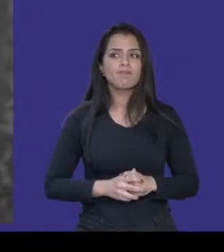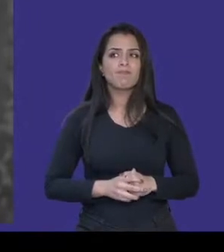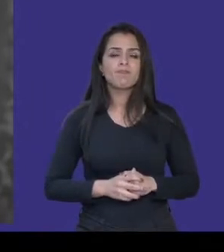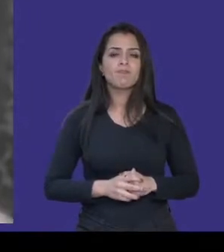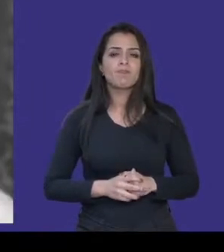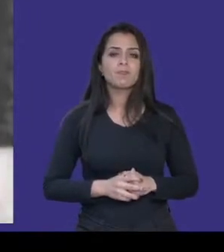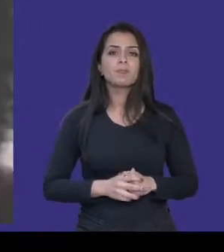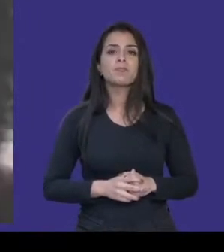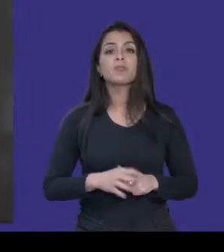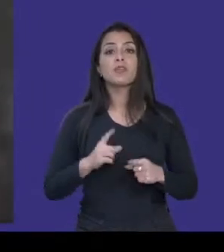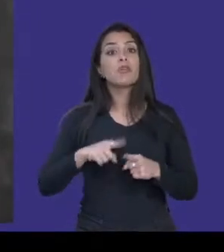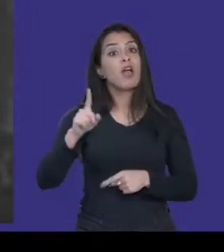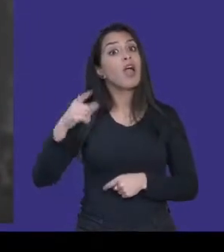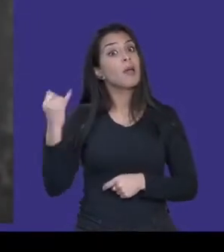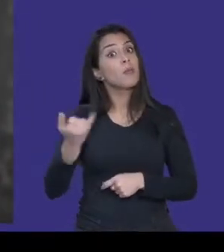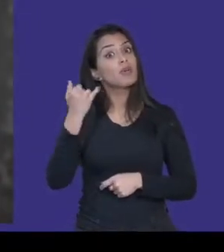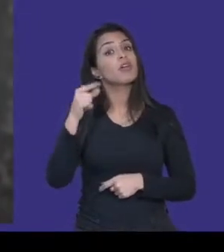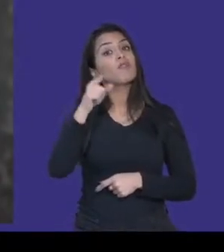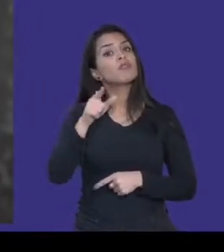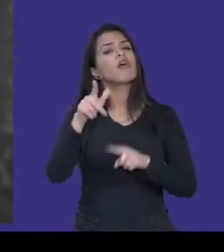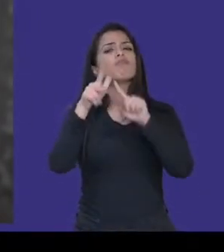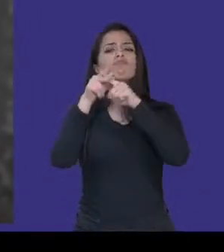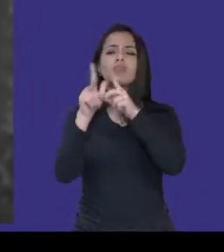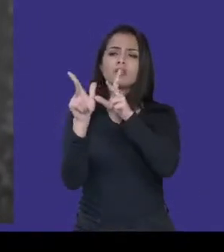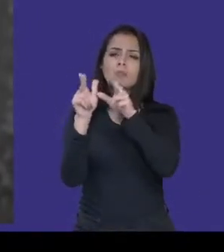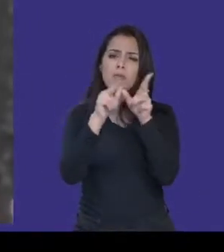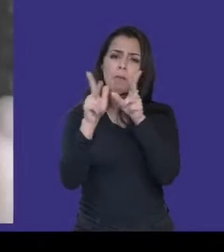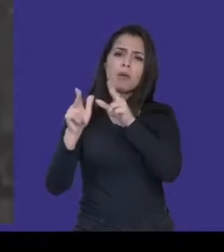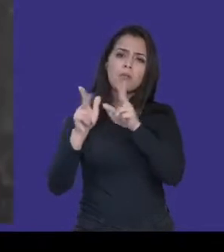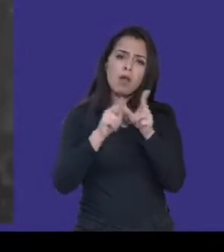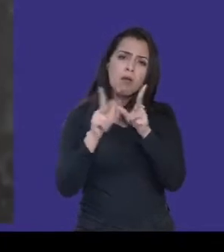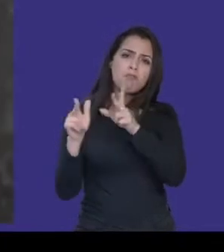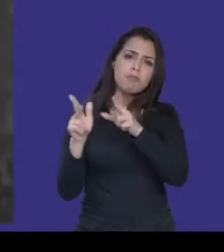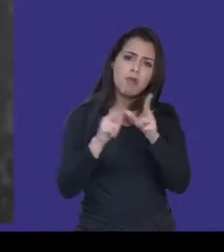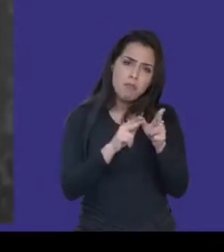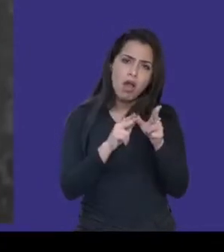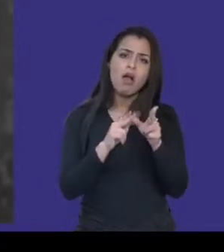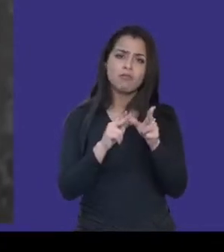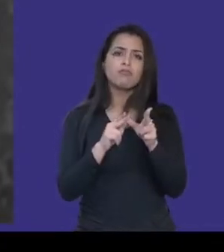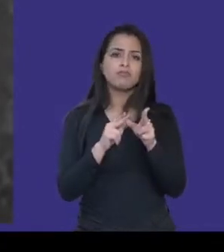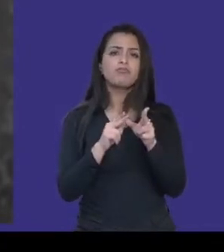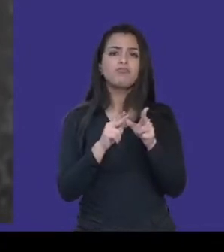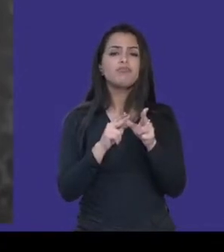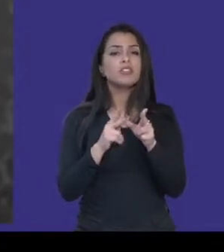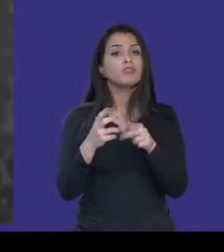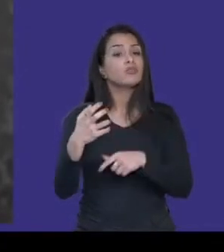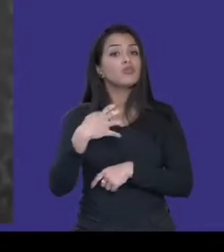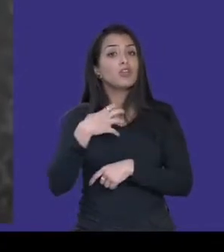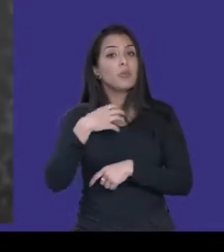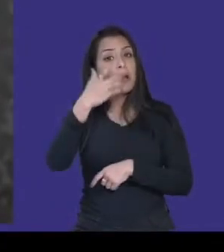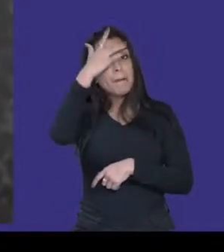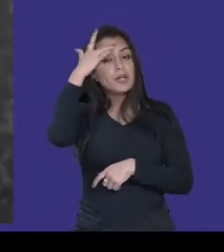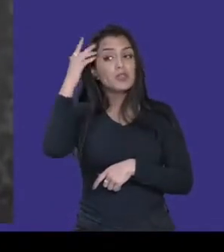importante você editar depois, para que você forneça para os seus usuários um conteúdo de qualidade de